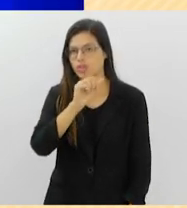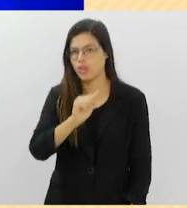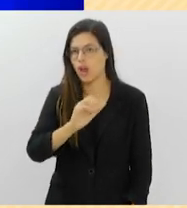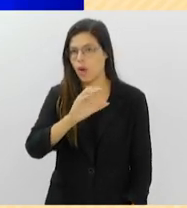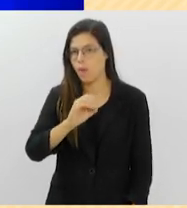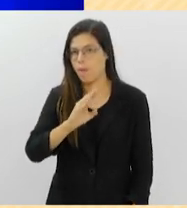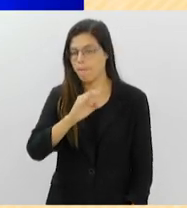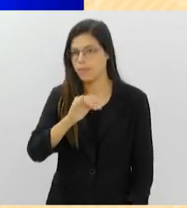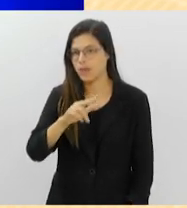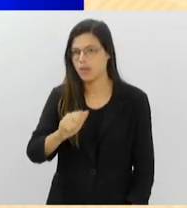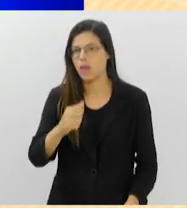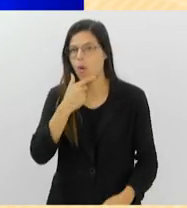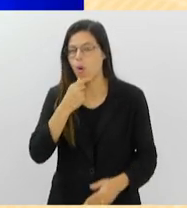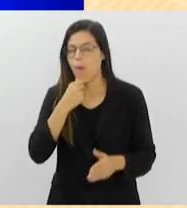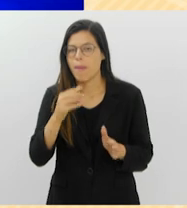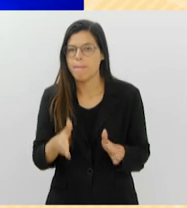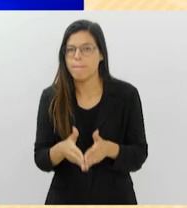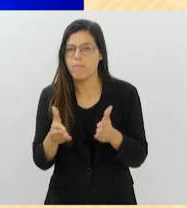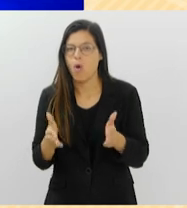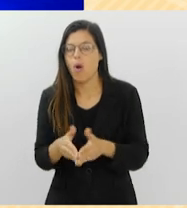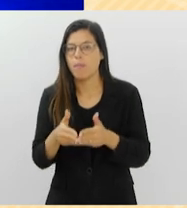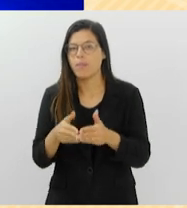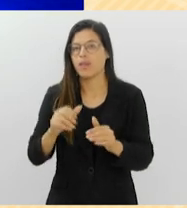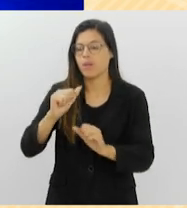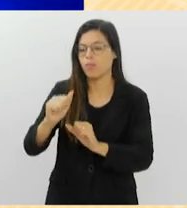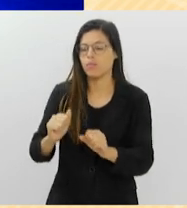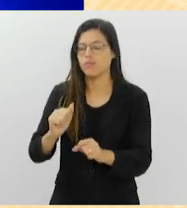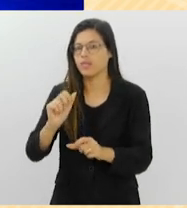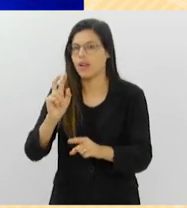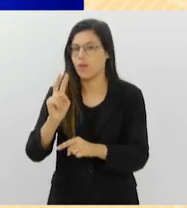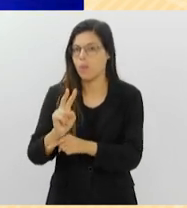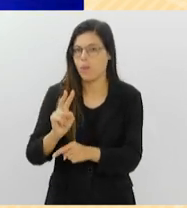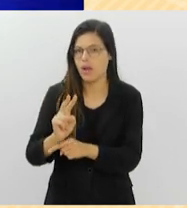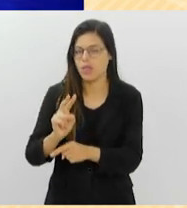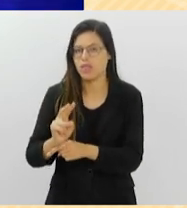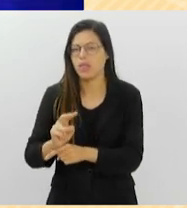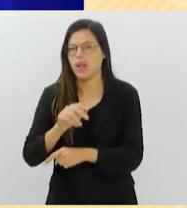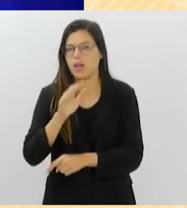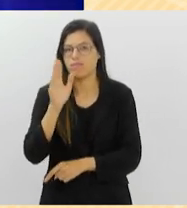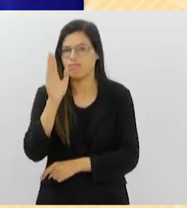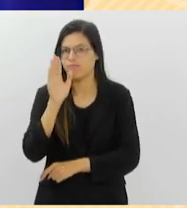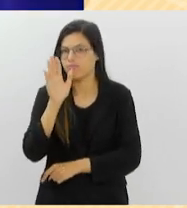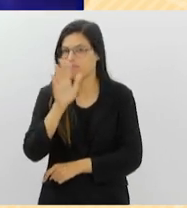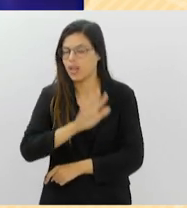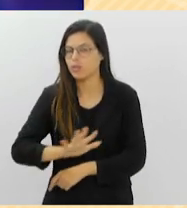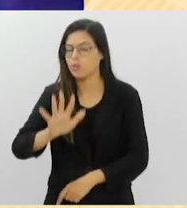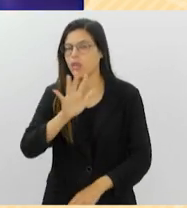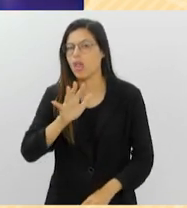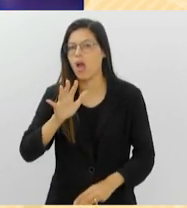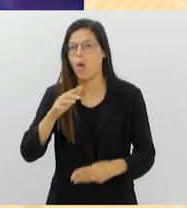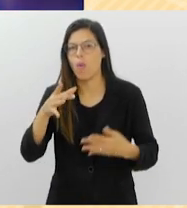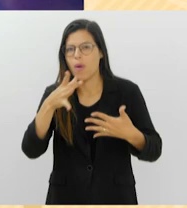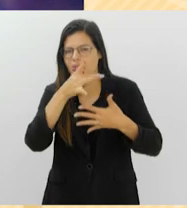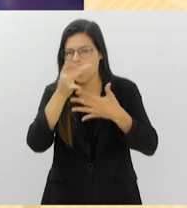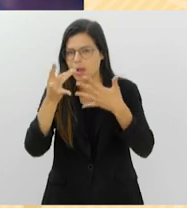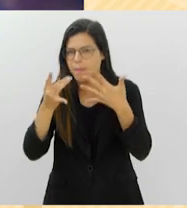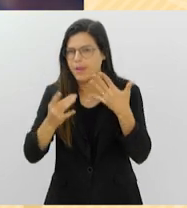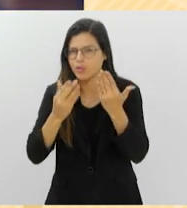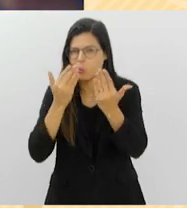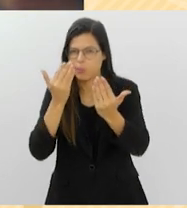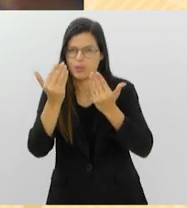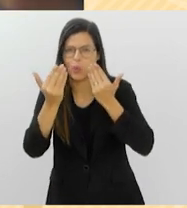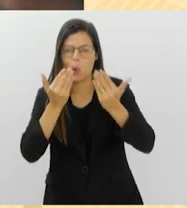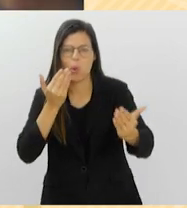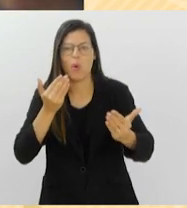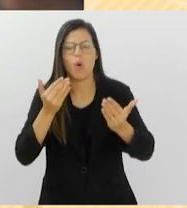que é nomeado Alferes da Guarda Nacional. A partir desse novo status, elementos sociais e psicológicos se entrelaçam numa trama